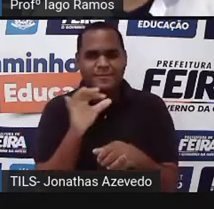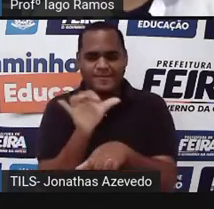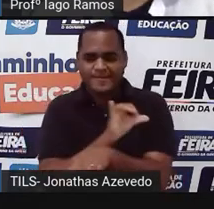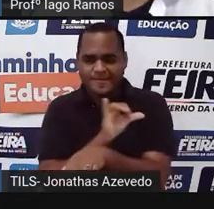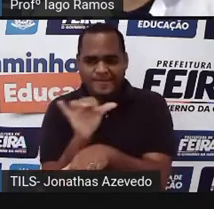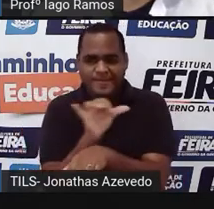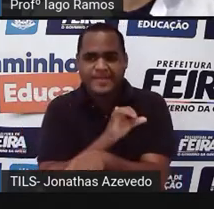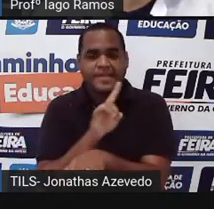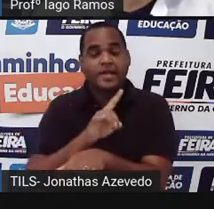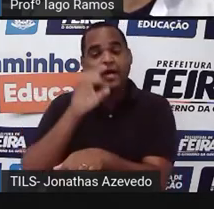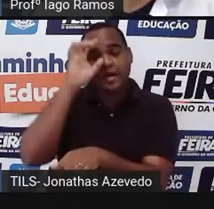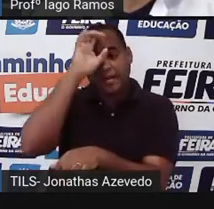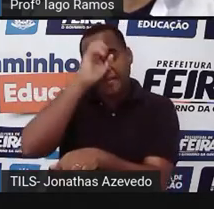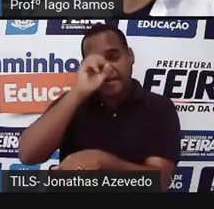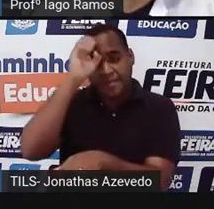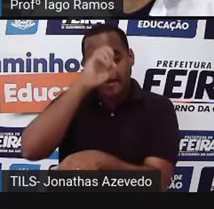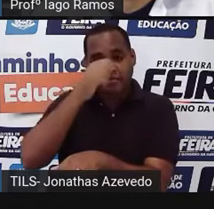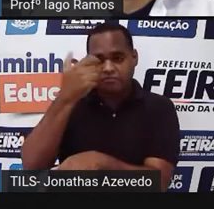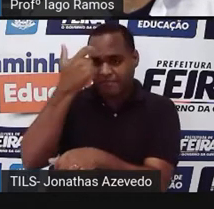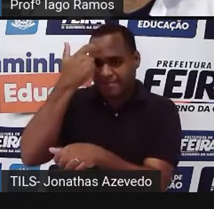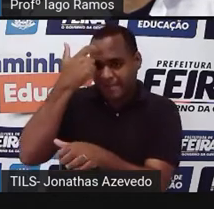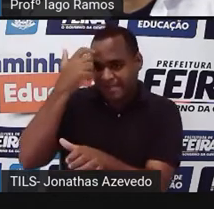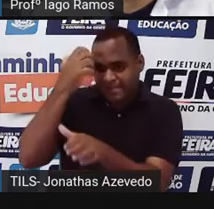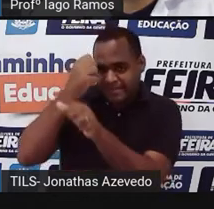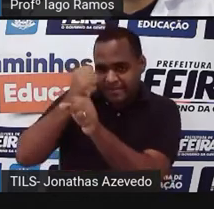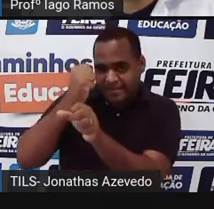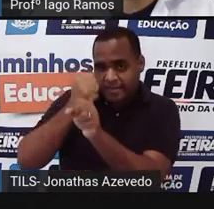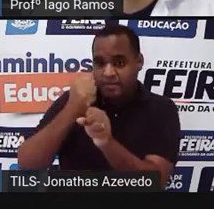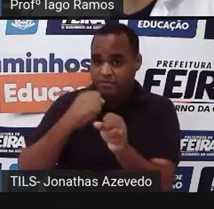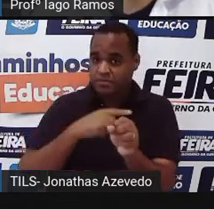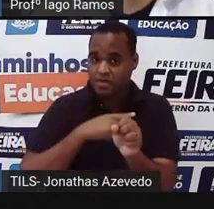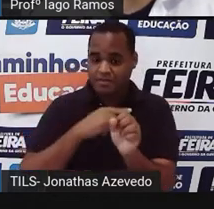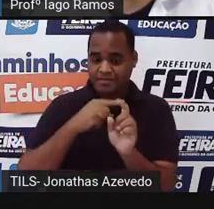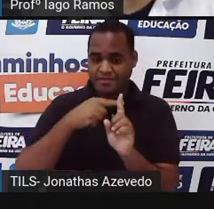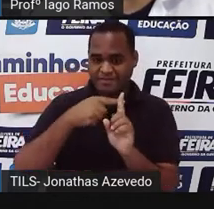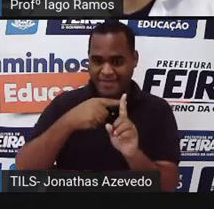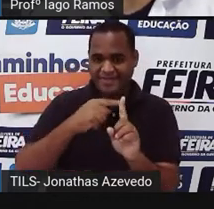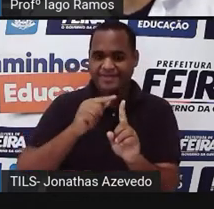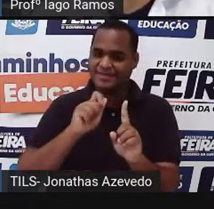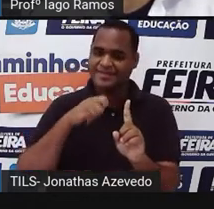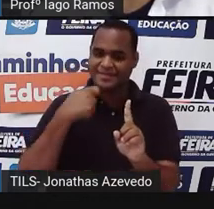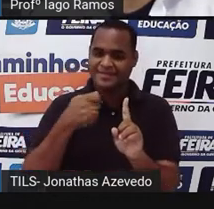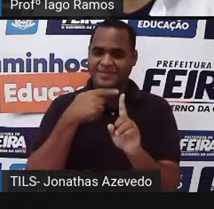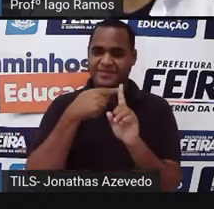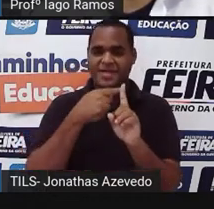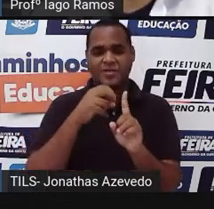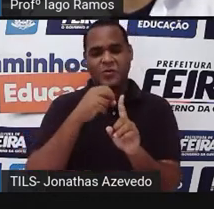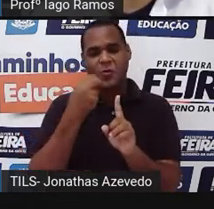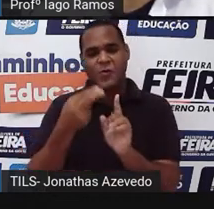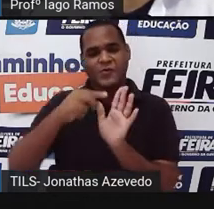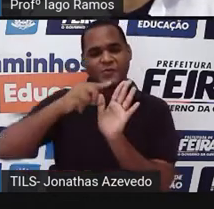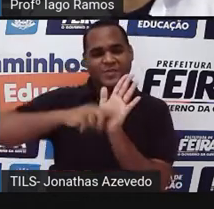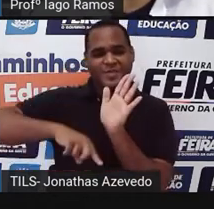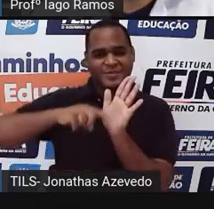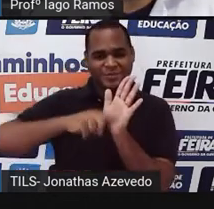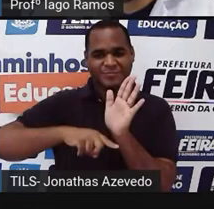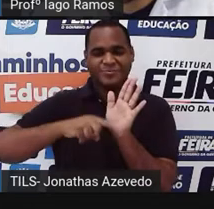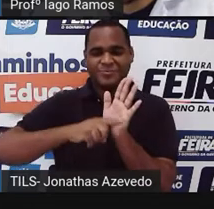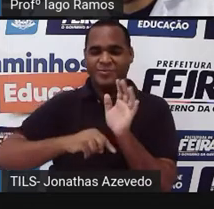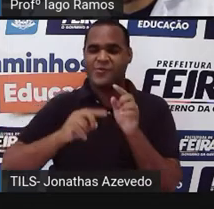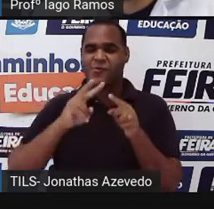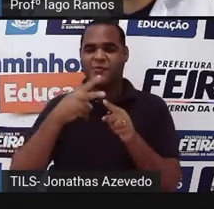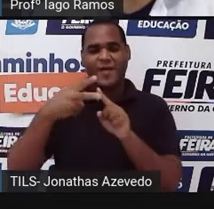Estratégias para fazer tanto a conta, né? De adição, a famosa continha de mais, ou a conta de